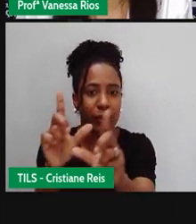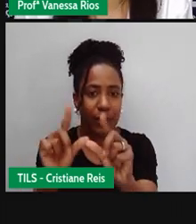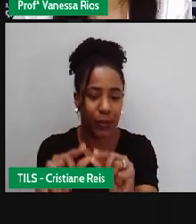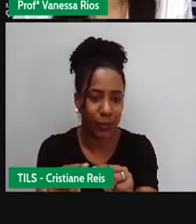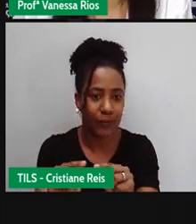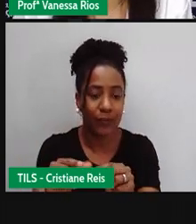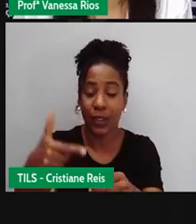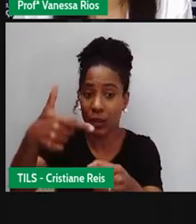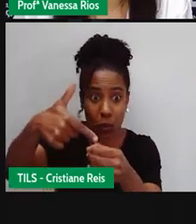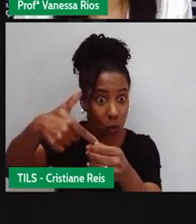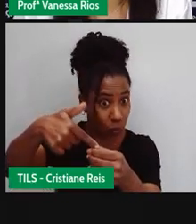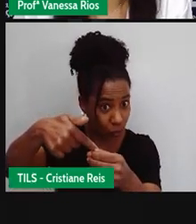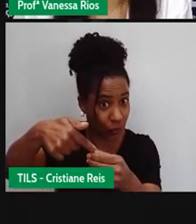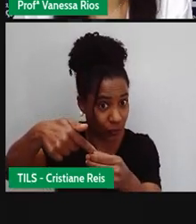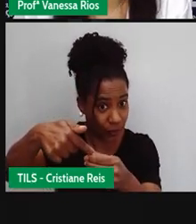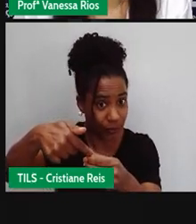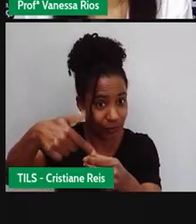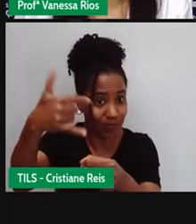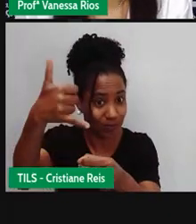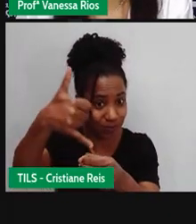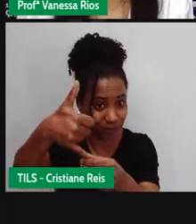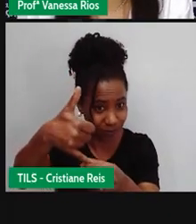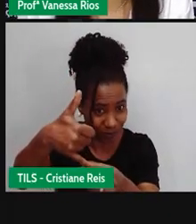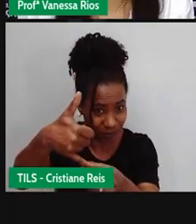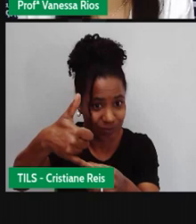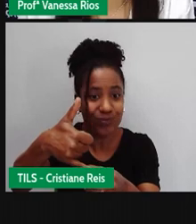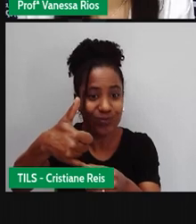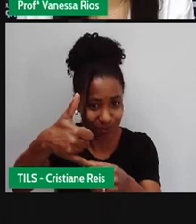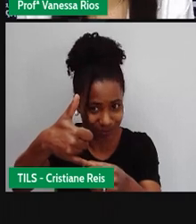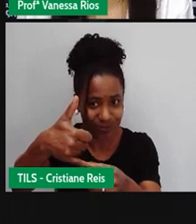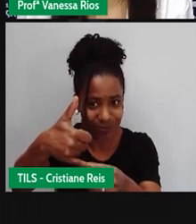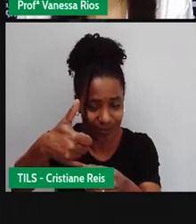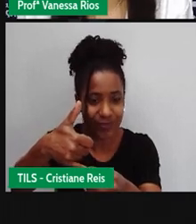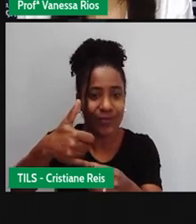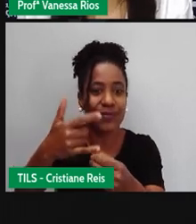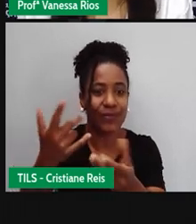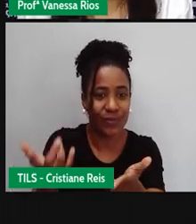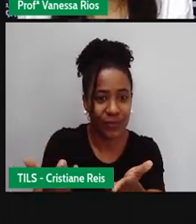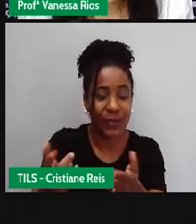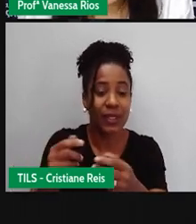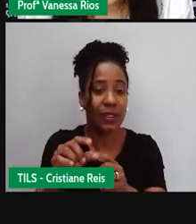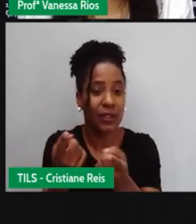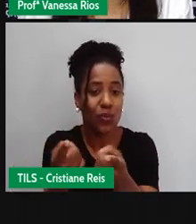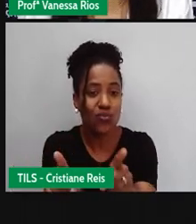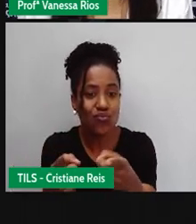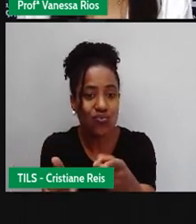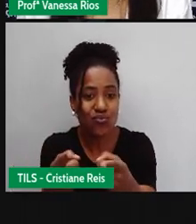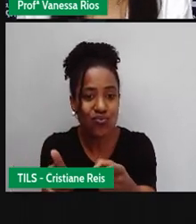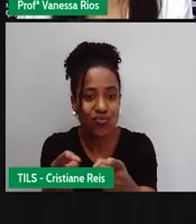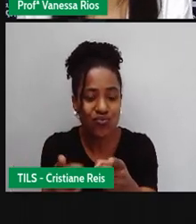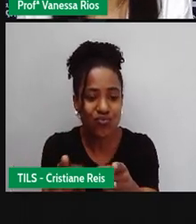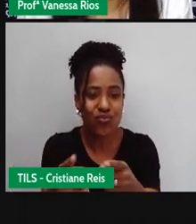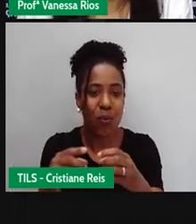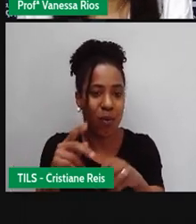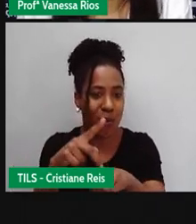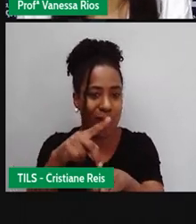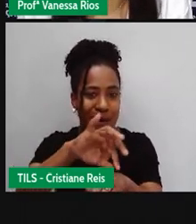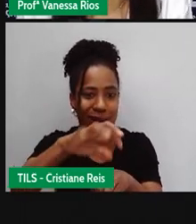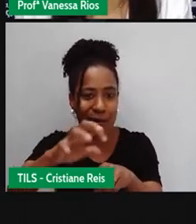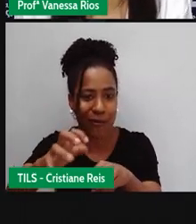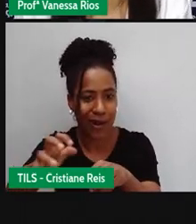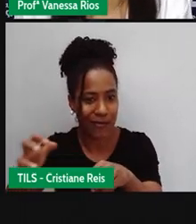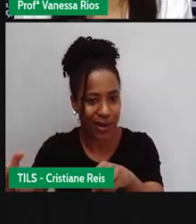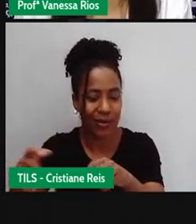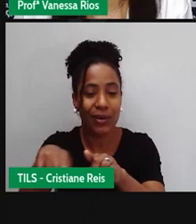combustíveis fósseis, aí que a gente cita a queima do carvão mineral, também o petróleo,